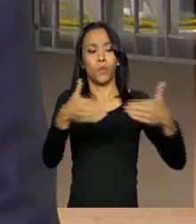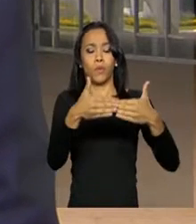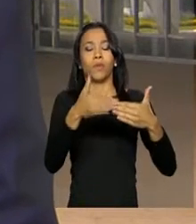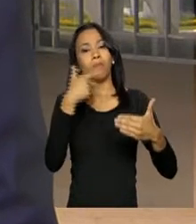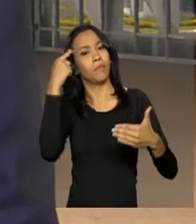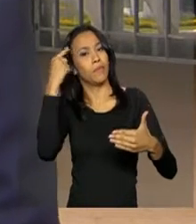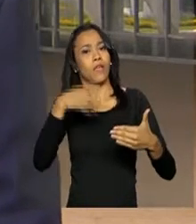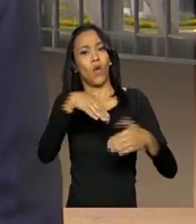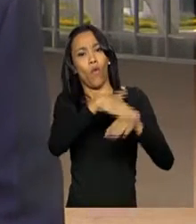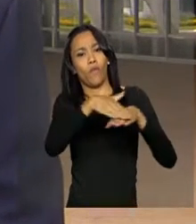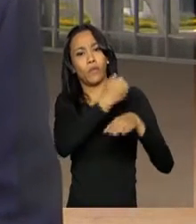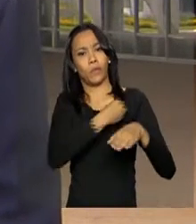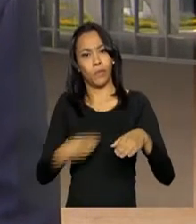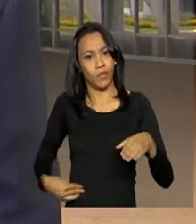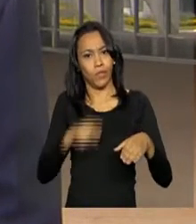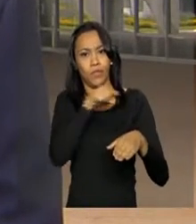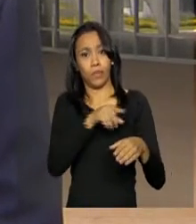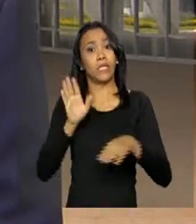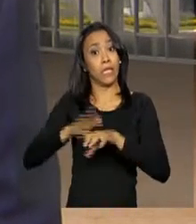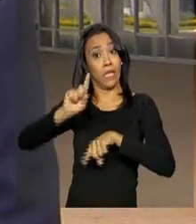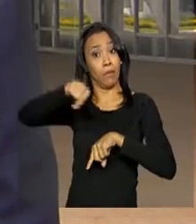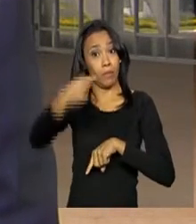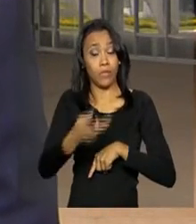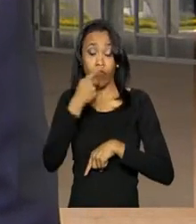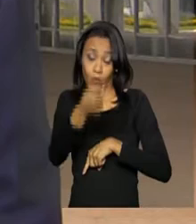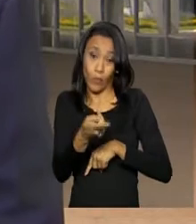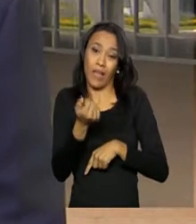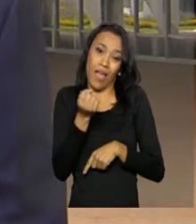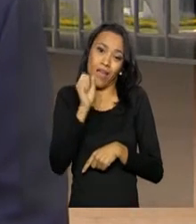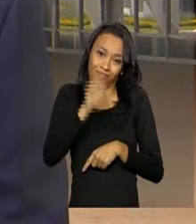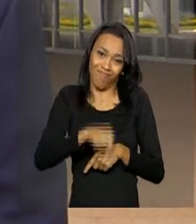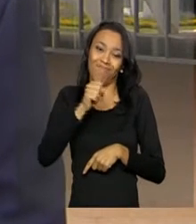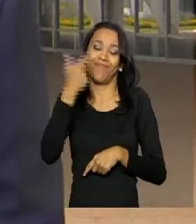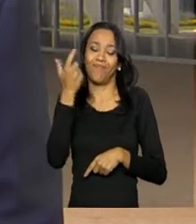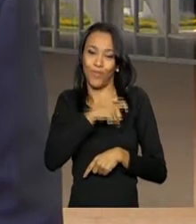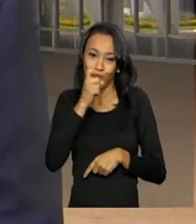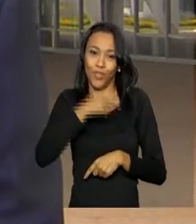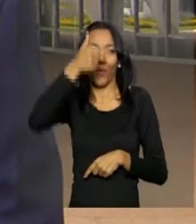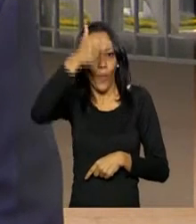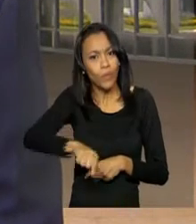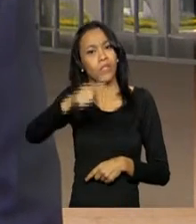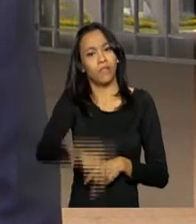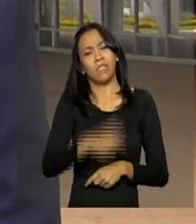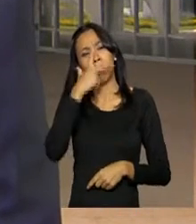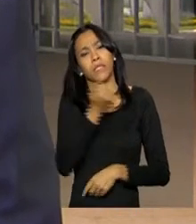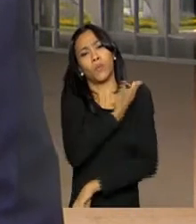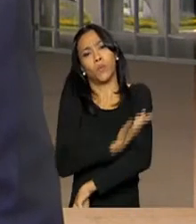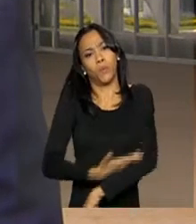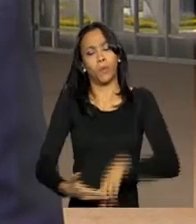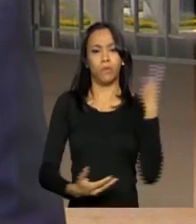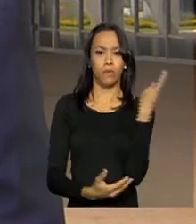nossa Suprema Corte, como mais tarde ele próprio veio a reconhecer. Mente outra vez como parece ser a prática